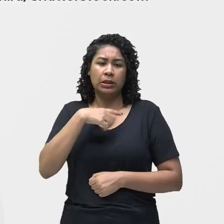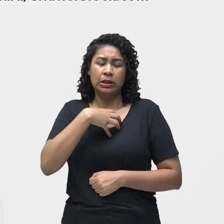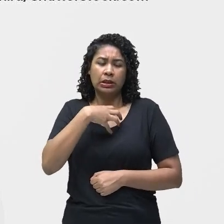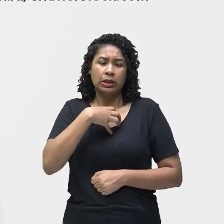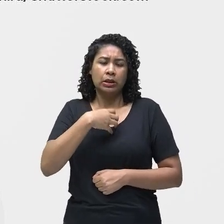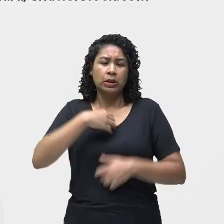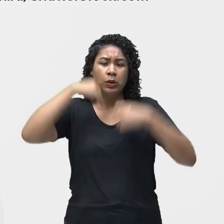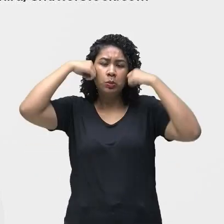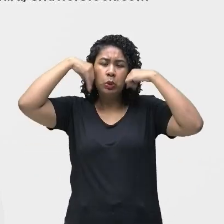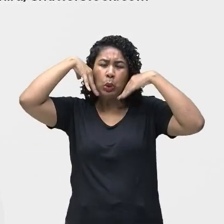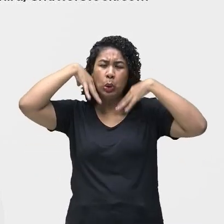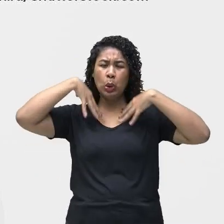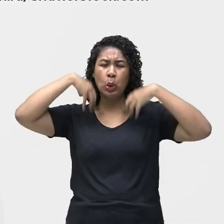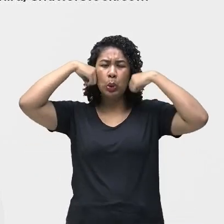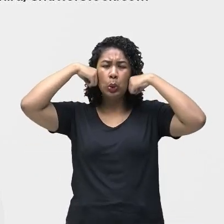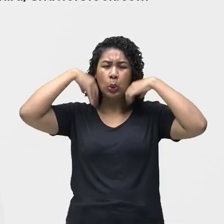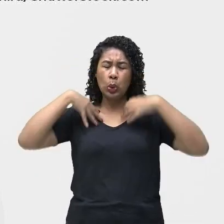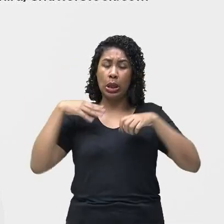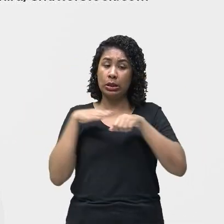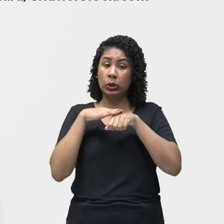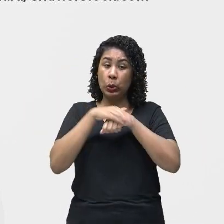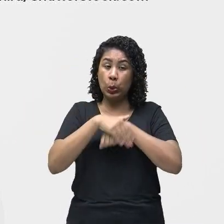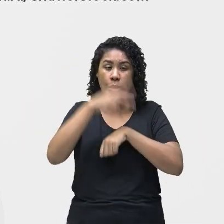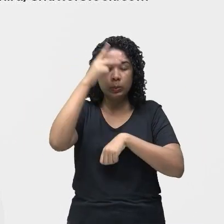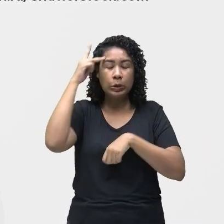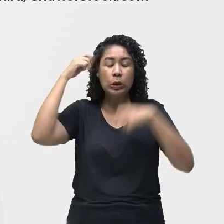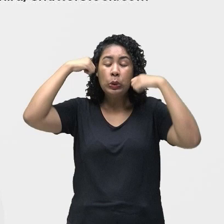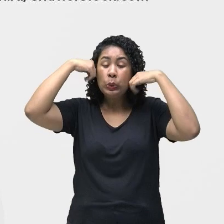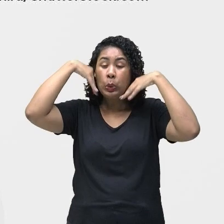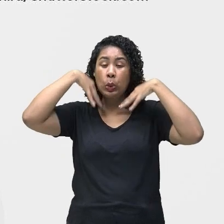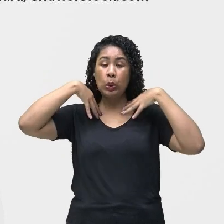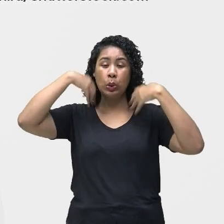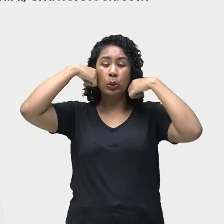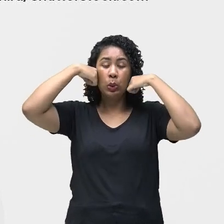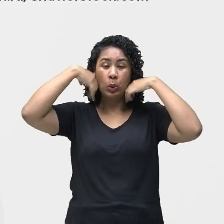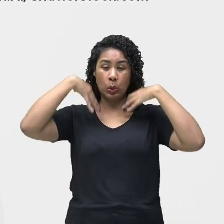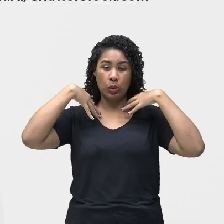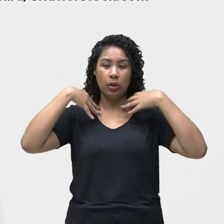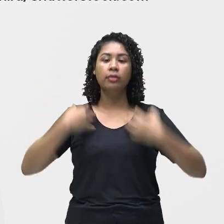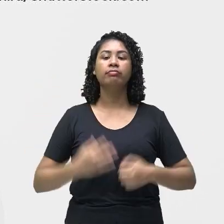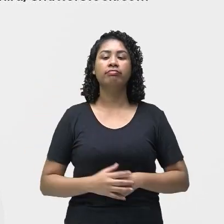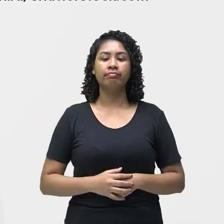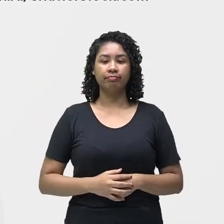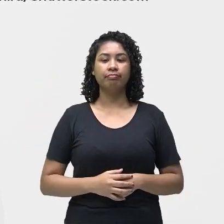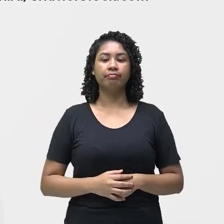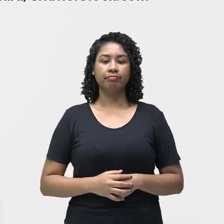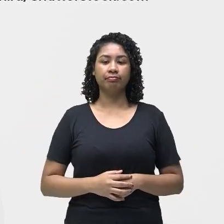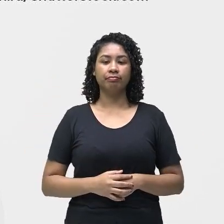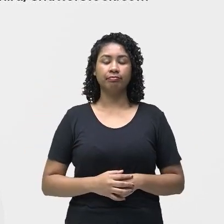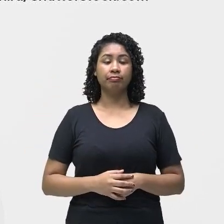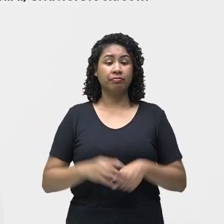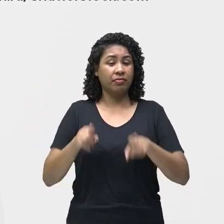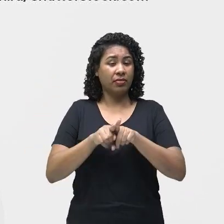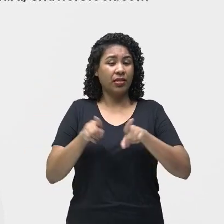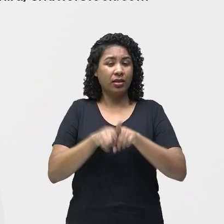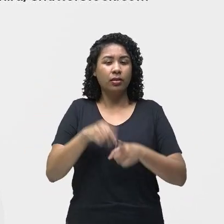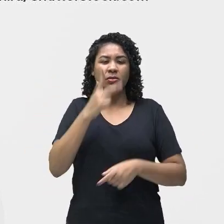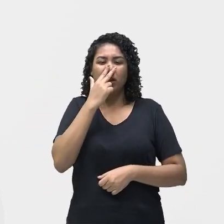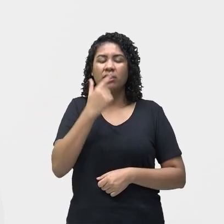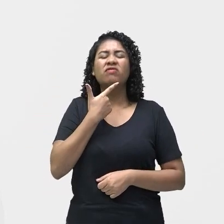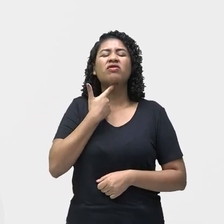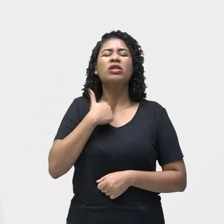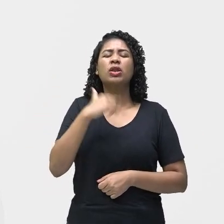noturna, à noite, a pessoa começa a suar muito, é um sintoma da tuberculose. Também, falta de apetite,